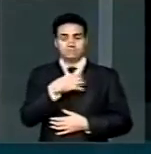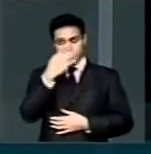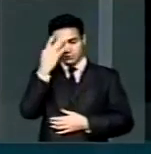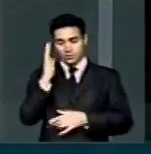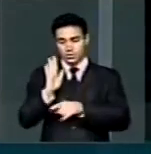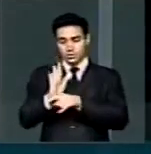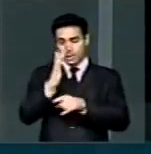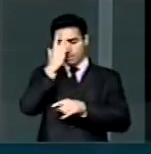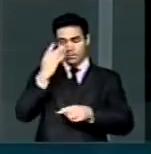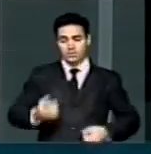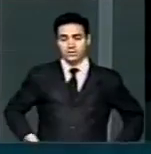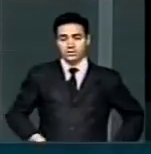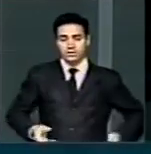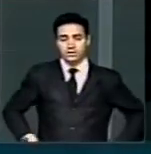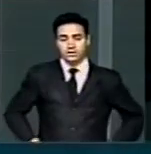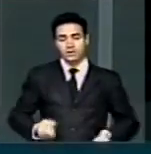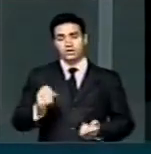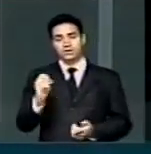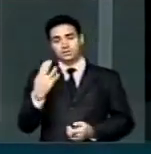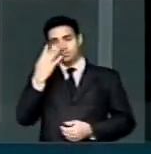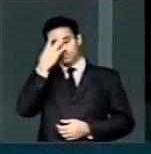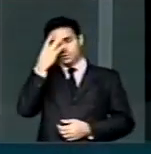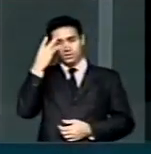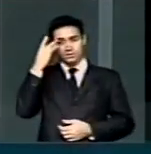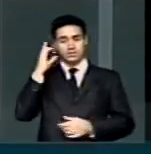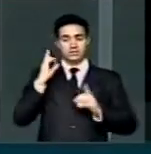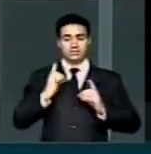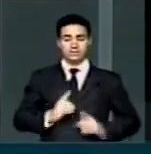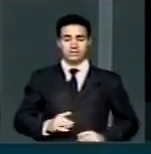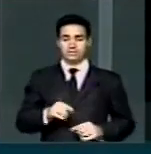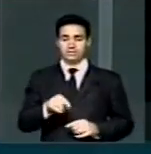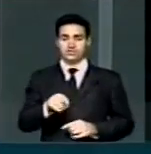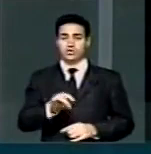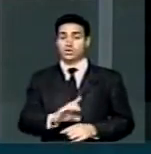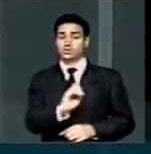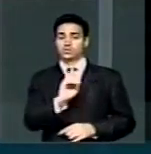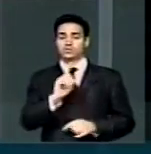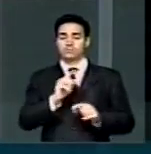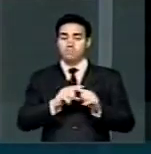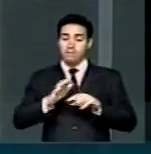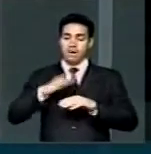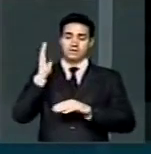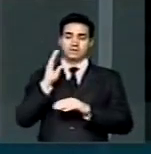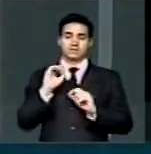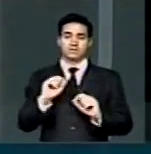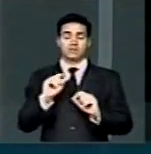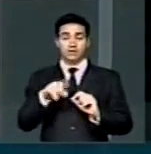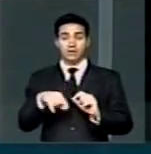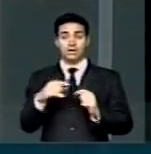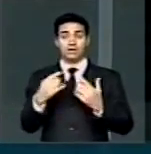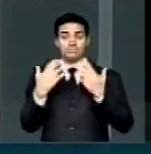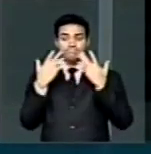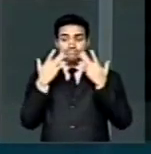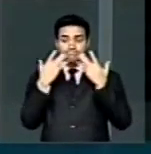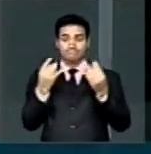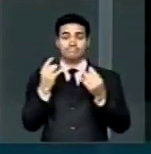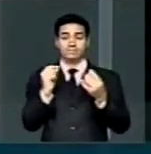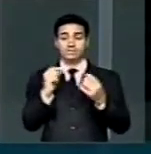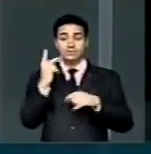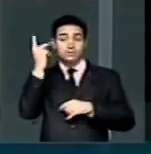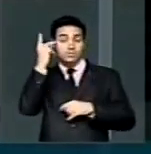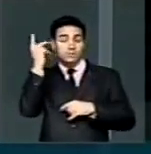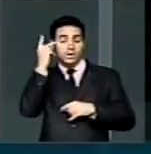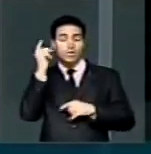o cadeirante, para o transporte das pessoas com deficiência é muito mais do que isso, é o reconhecimento público em São Paulo